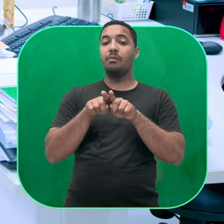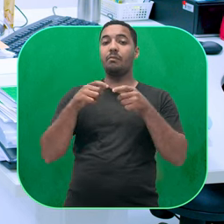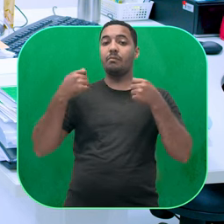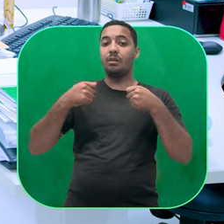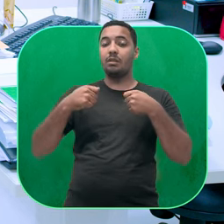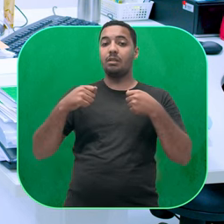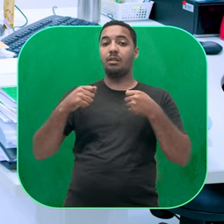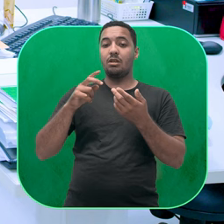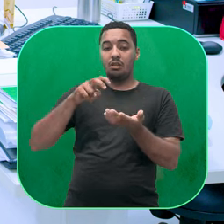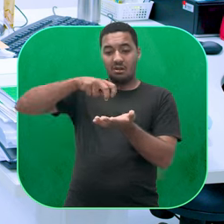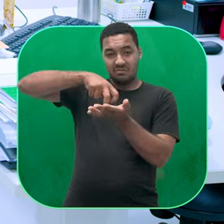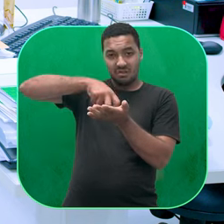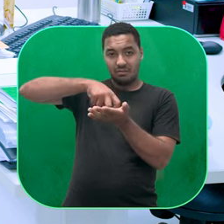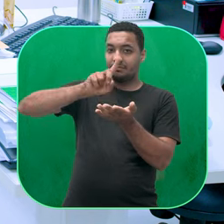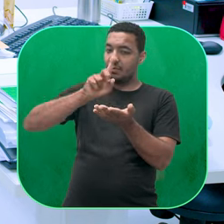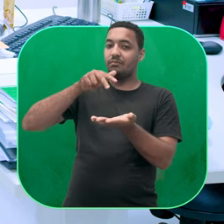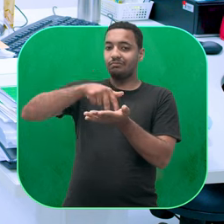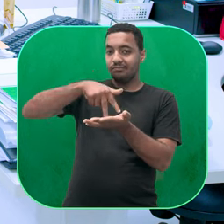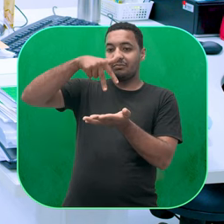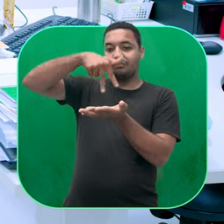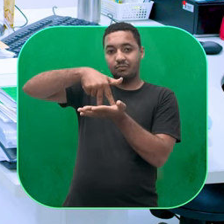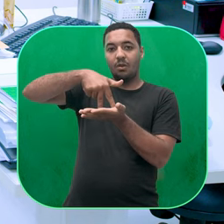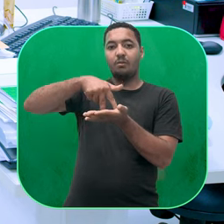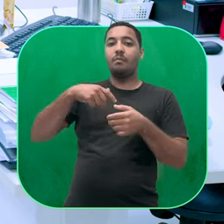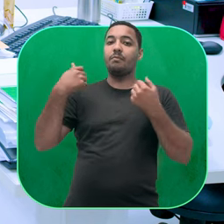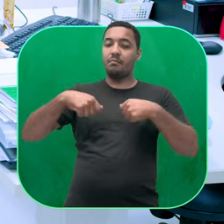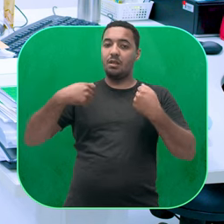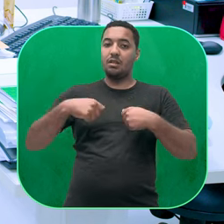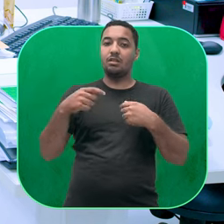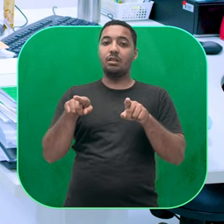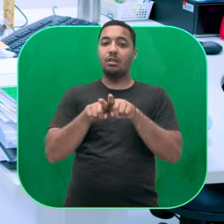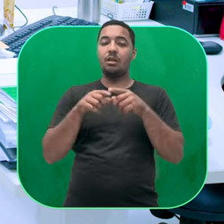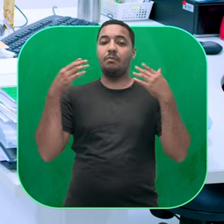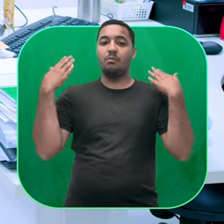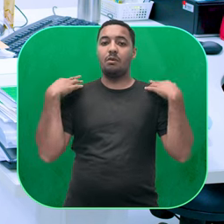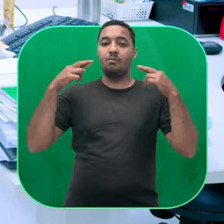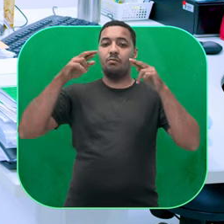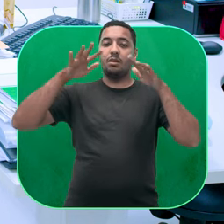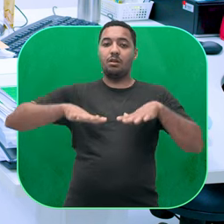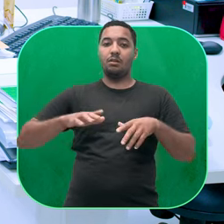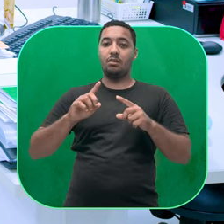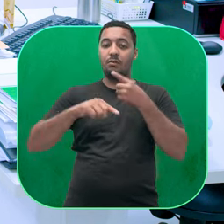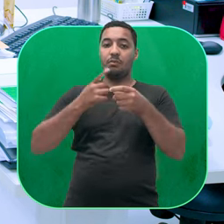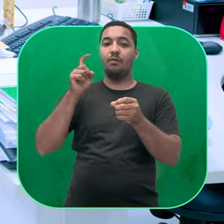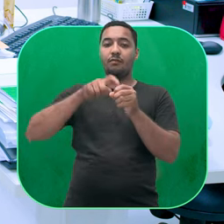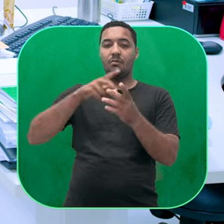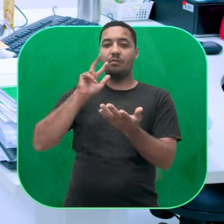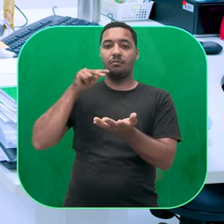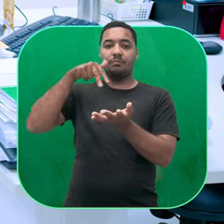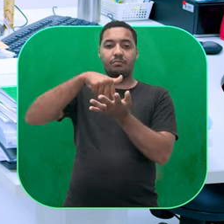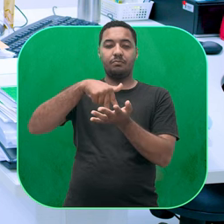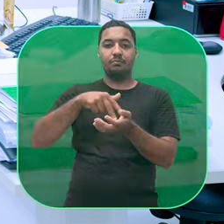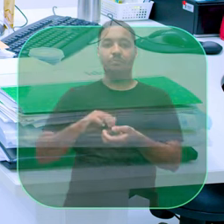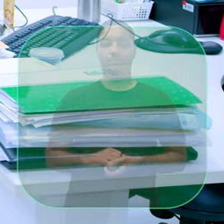aos poucos. Quando chegar nessa posição, relaxe seus ombros e pescoço. Para esse exercício, os joelhos devem estar totalmente estendidos para